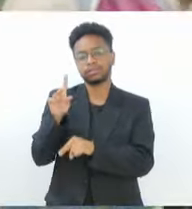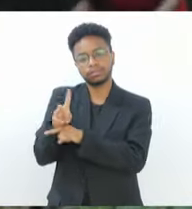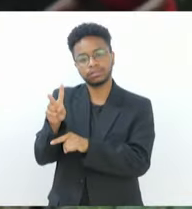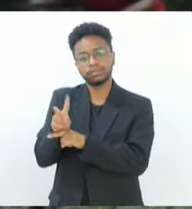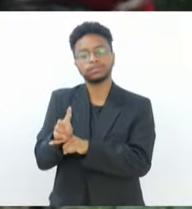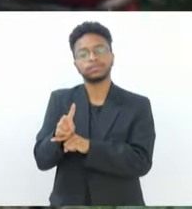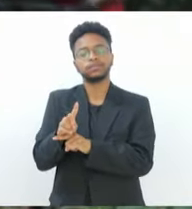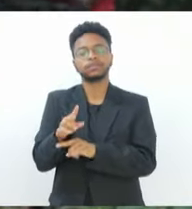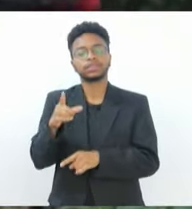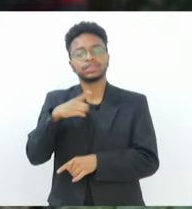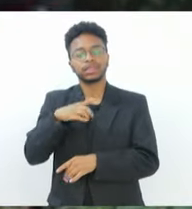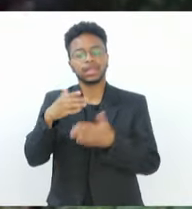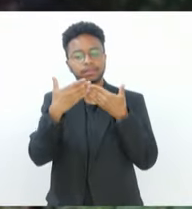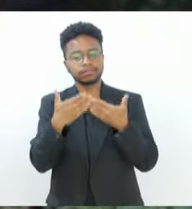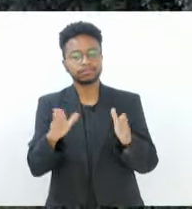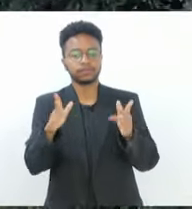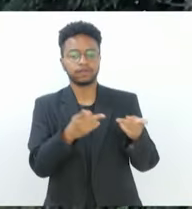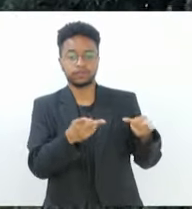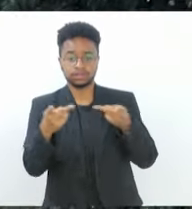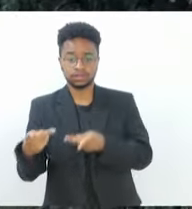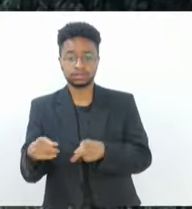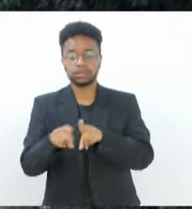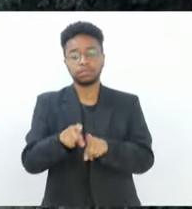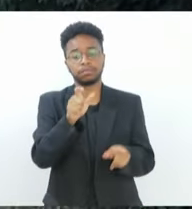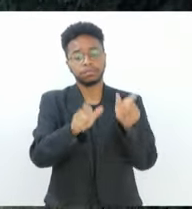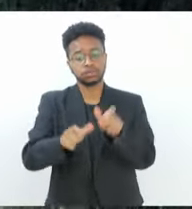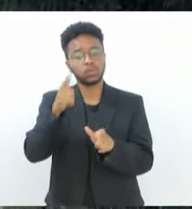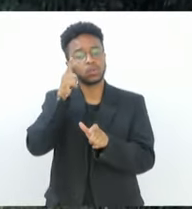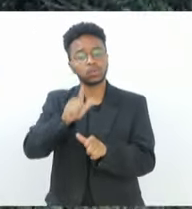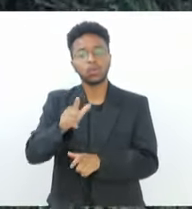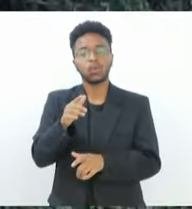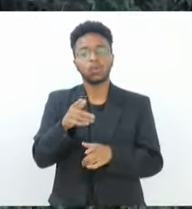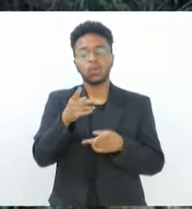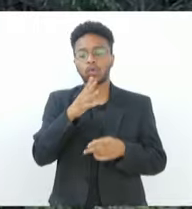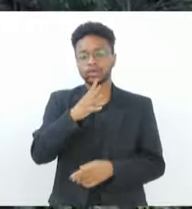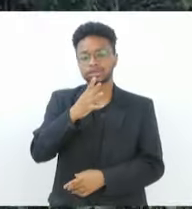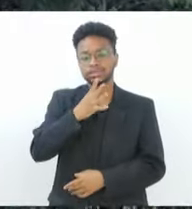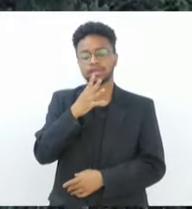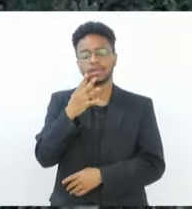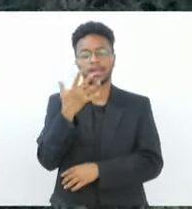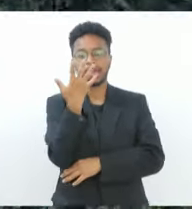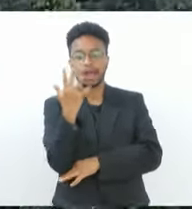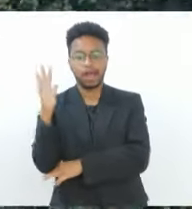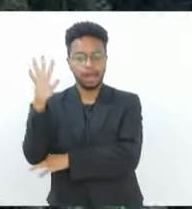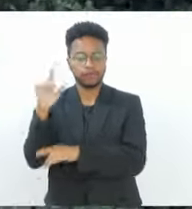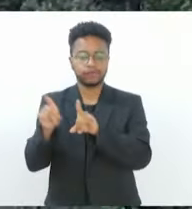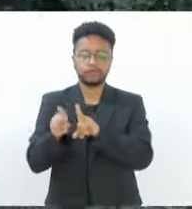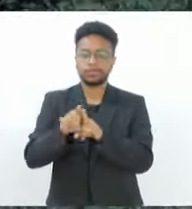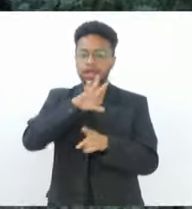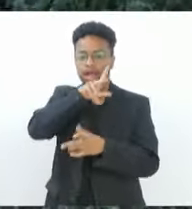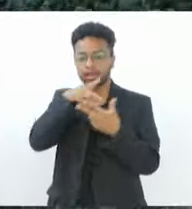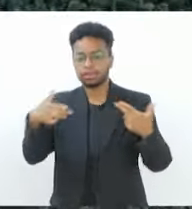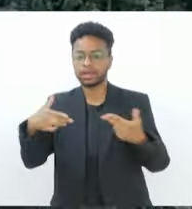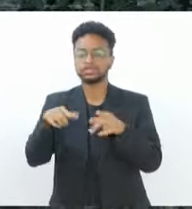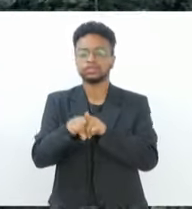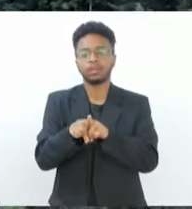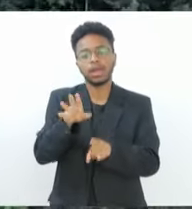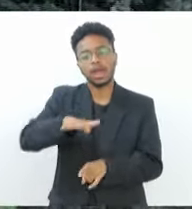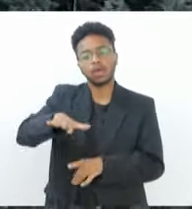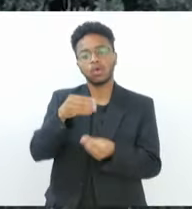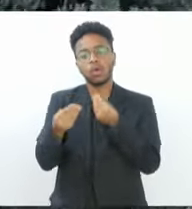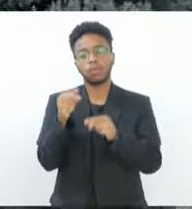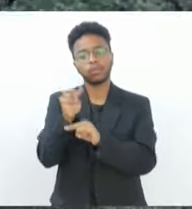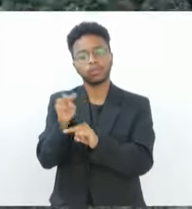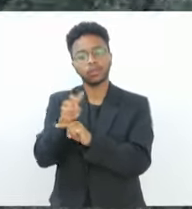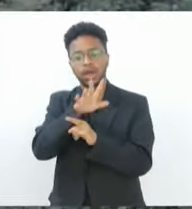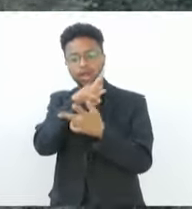aberta à visitação, onde o público pode conhecer a flora e a fauna, além do trabalho para a conservação dos animais e